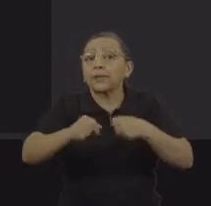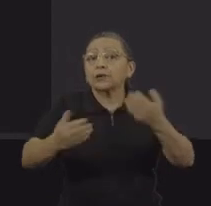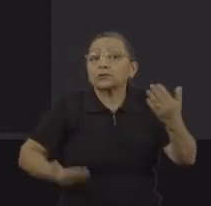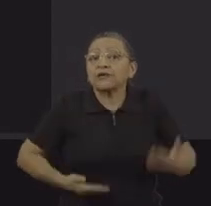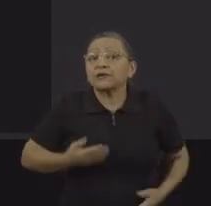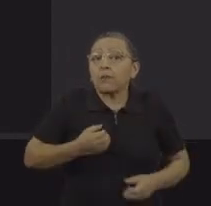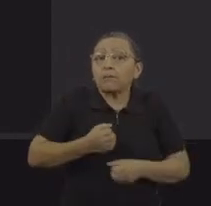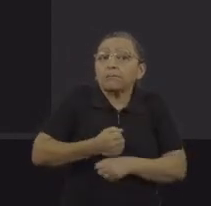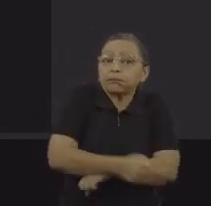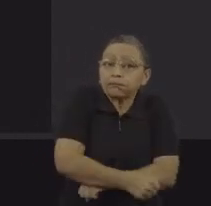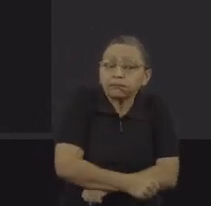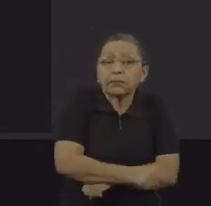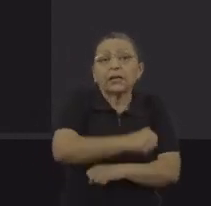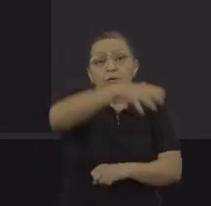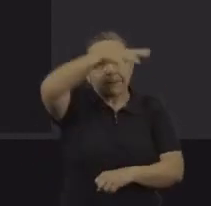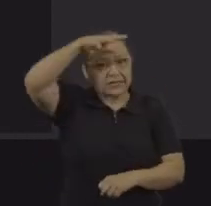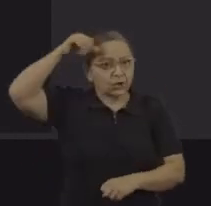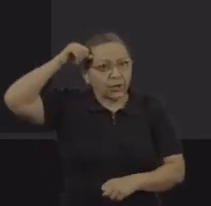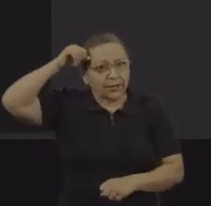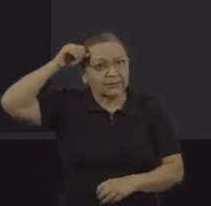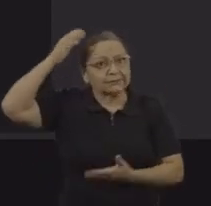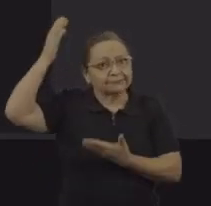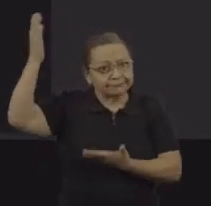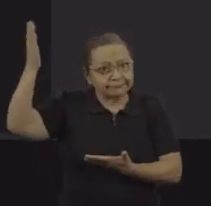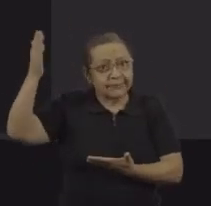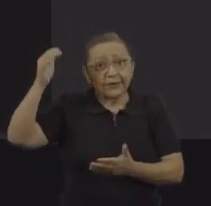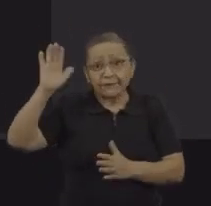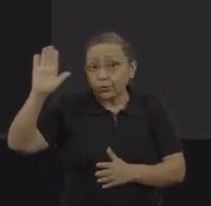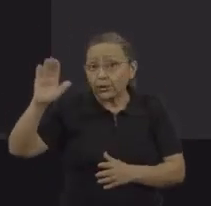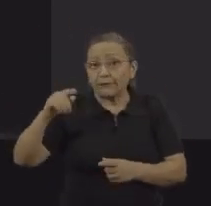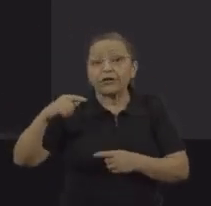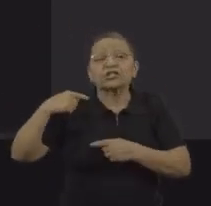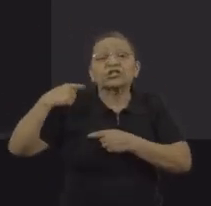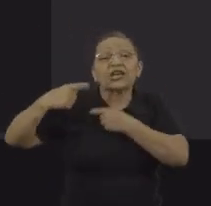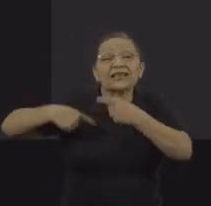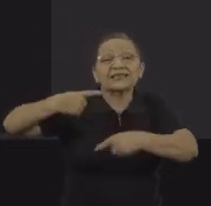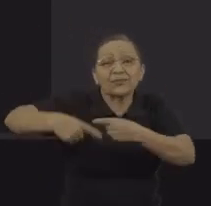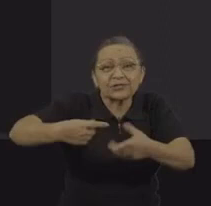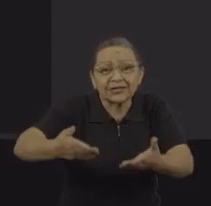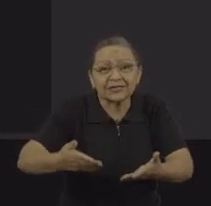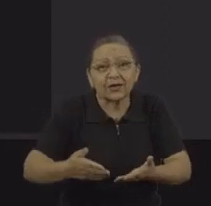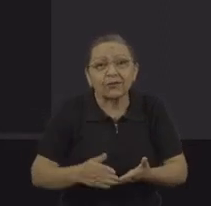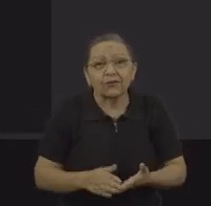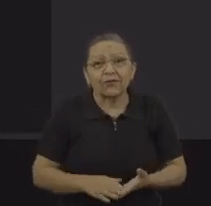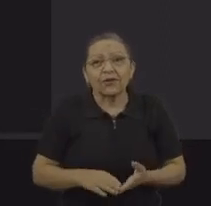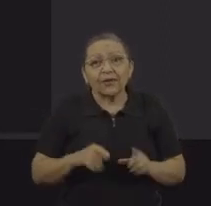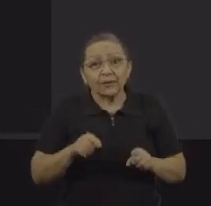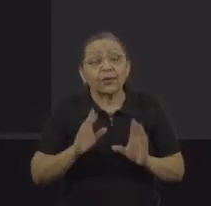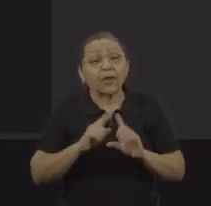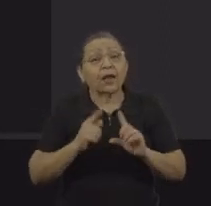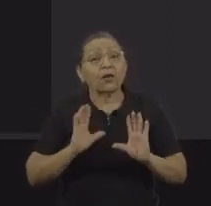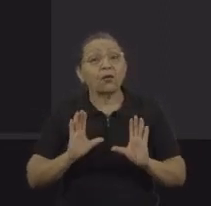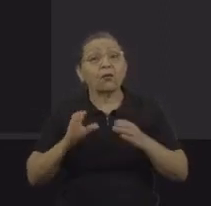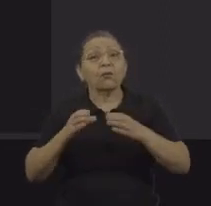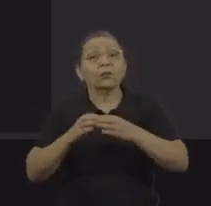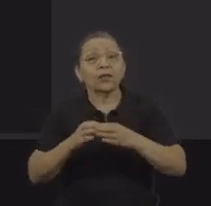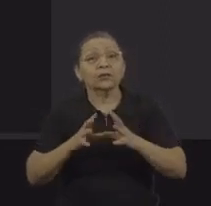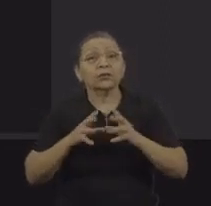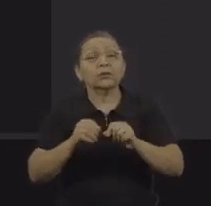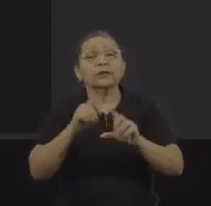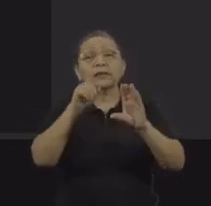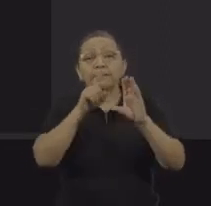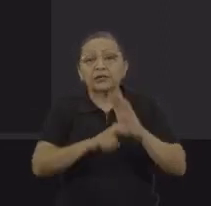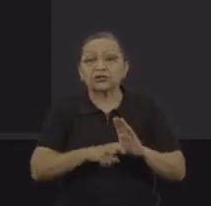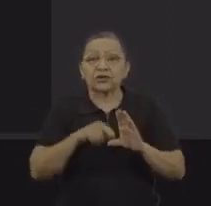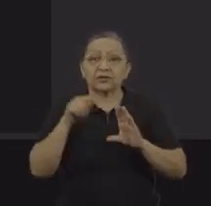escravizadas pela dívida, que era passada de pai para filho, de avô para neto, e isso era muito perverso, porque a comunidade inteira dependia da colheita da